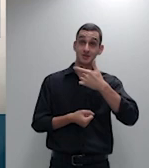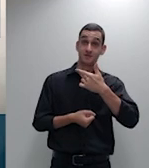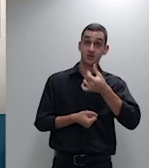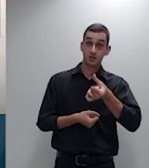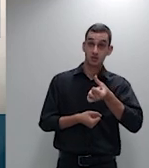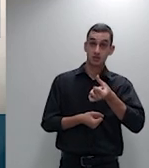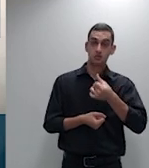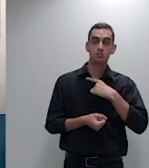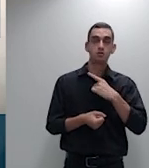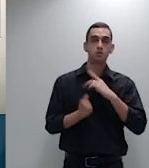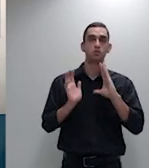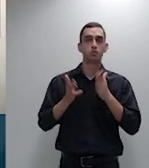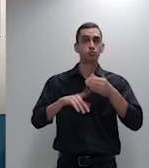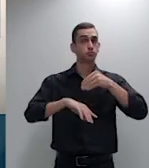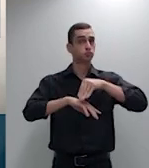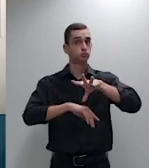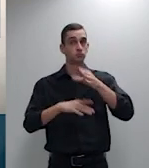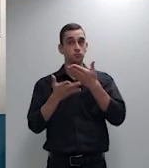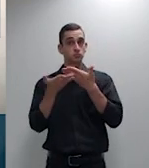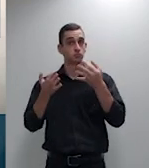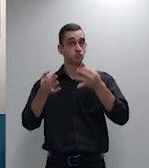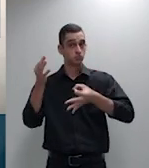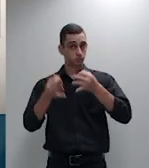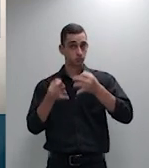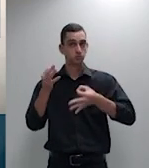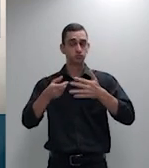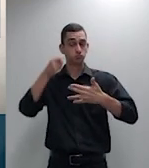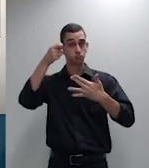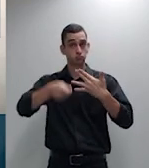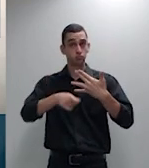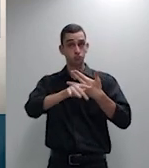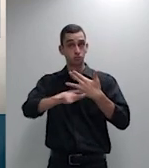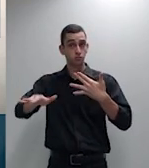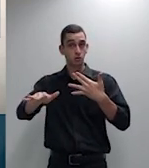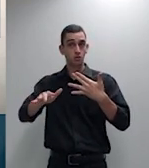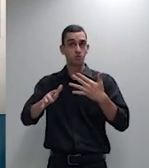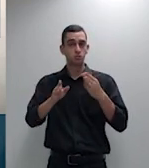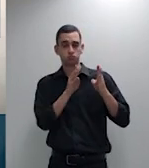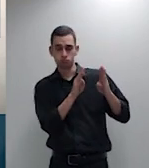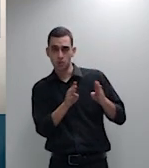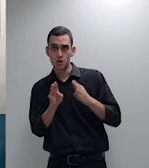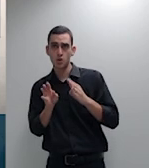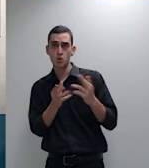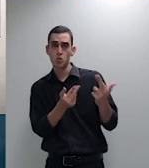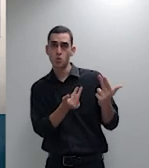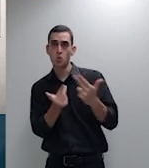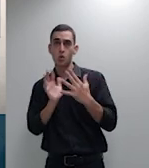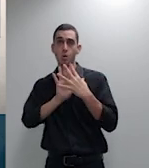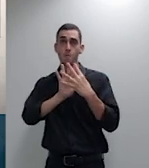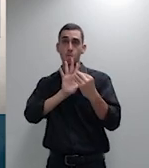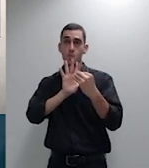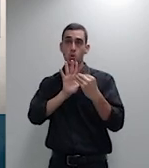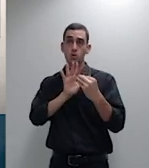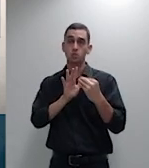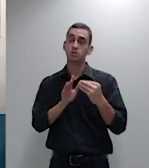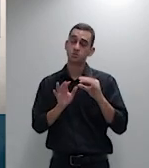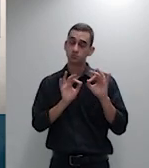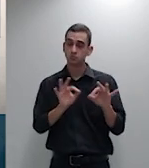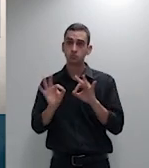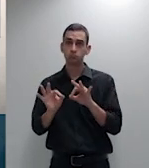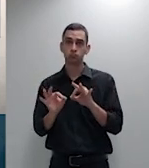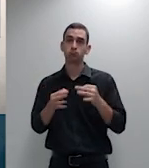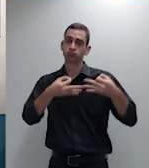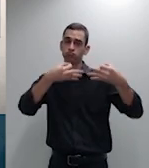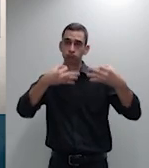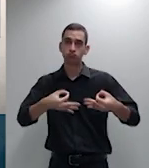uniformizar sua jurisprudência de forma estável íntegra e coerente e é com